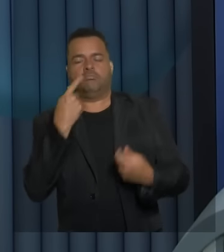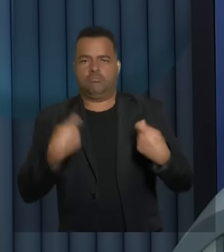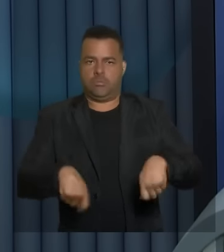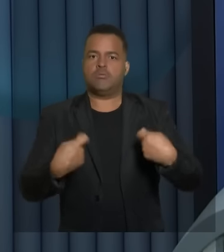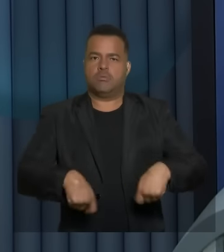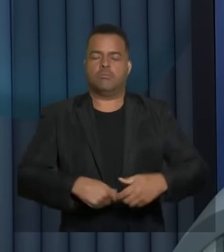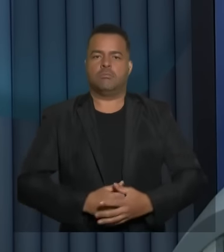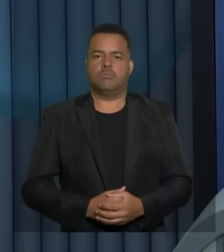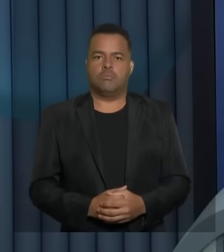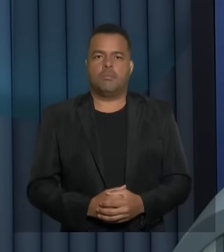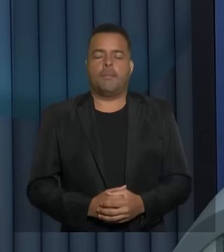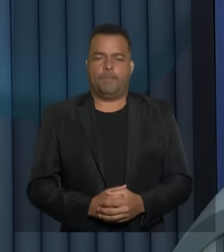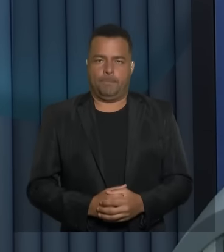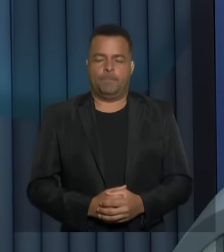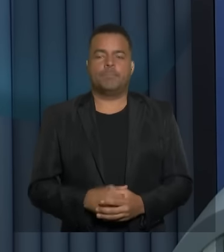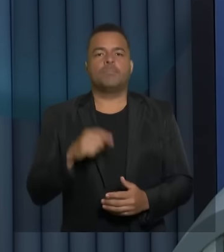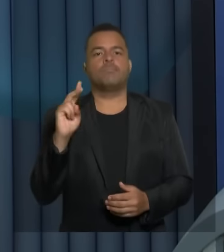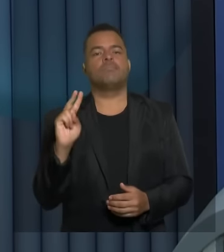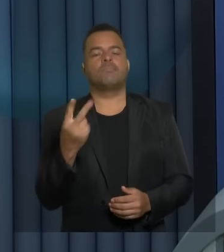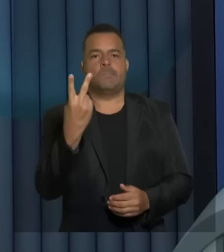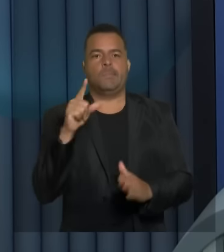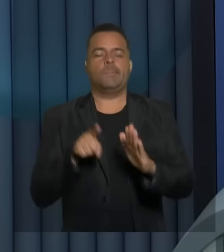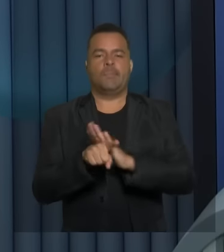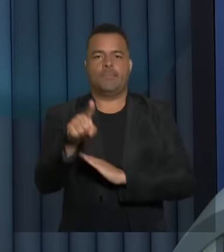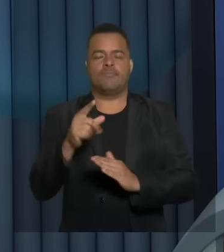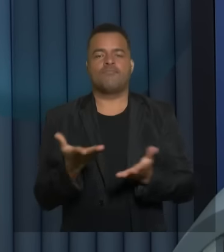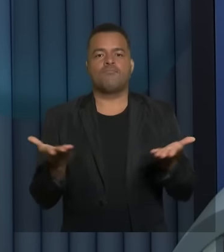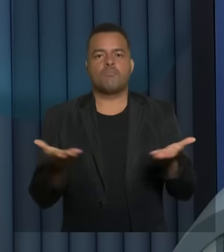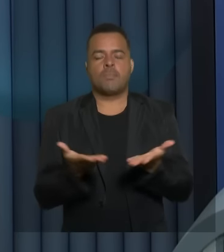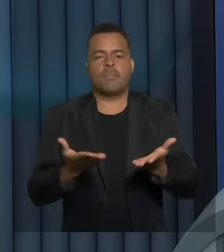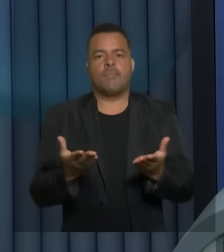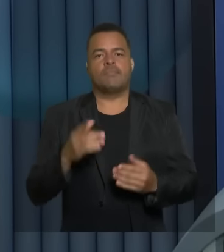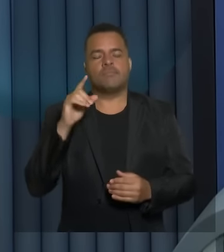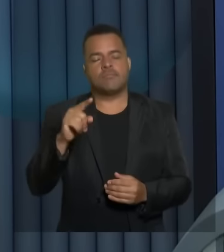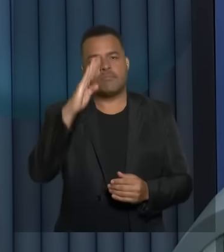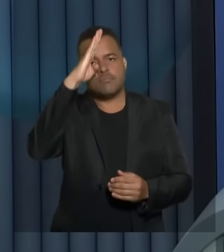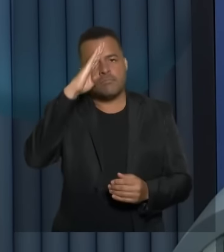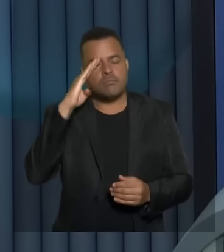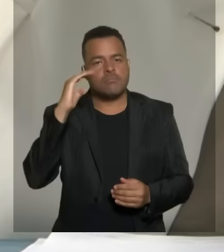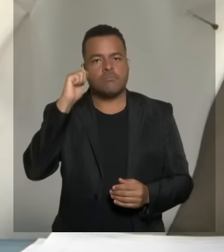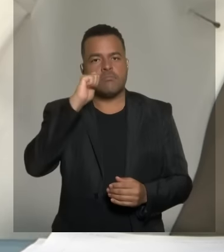candidato a perguntar nesse bloco é Marcos Adriano. Eu vou sortear aqui o próximo tema.